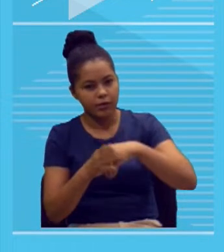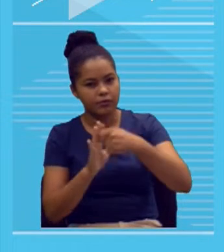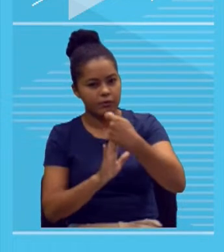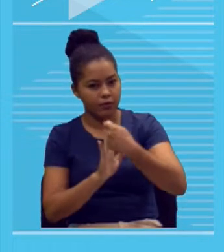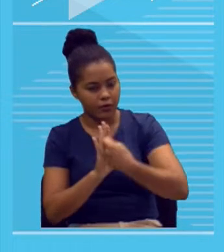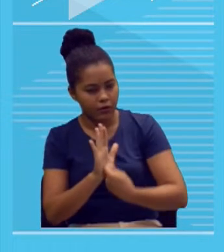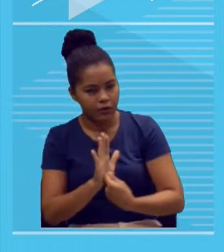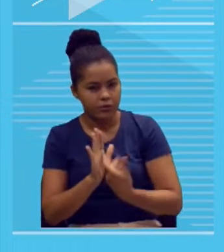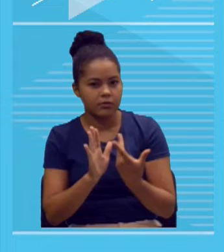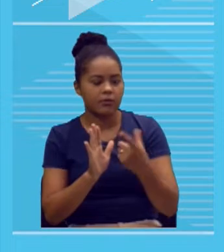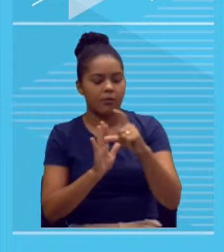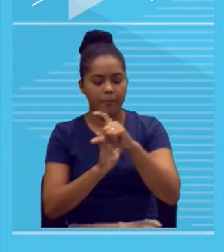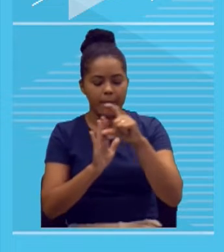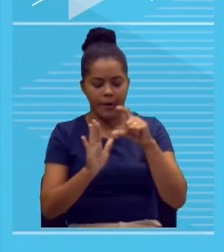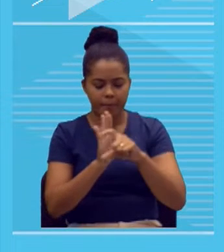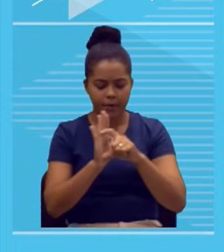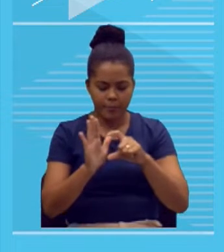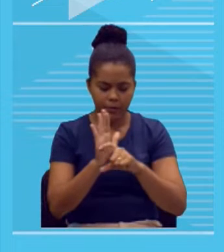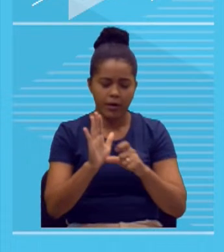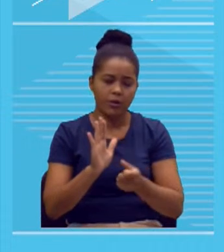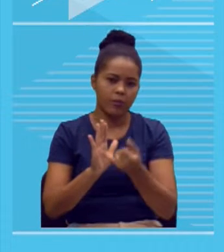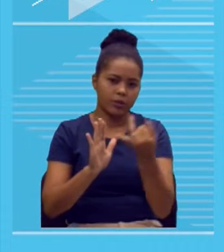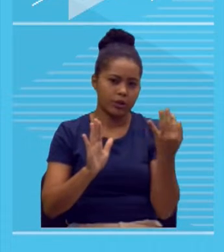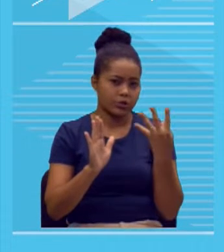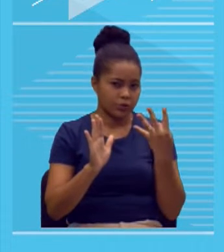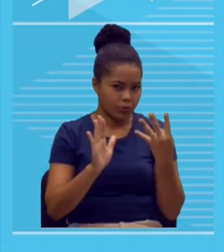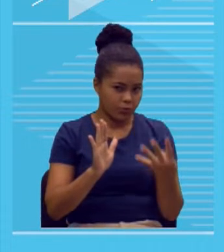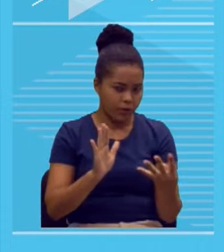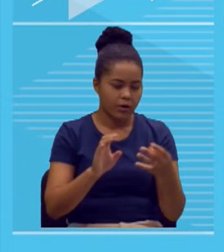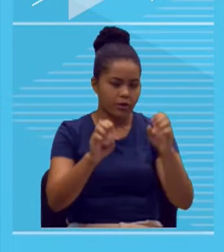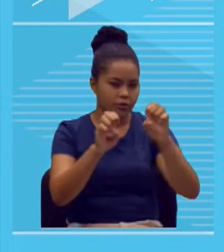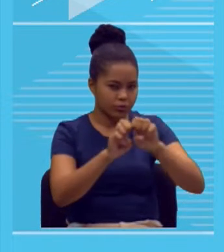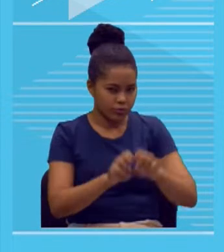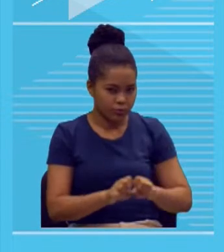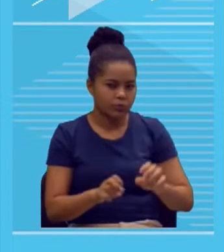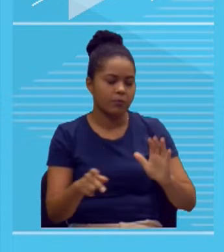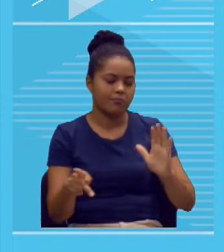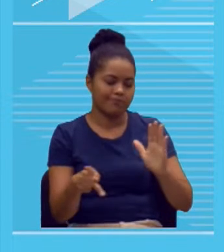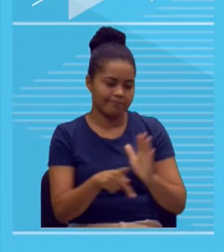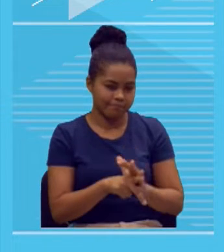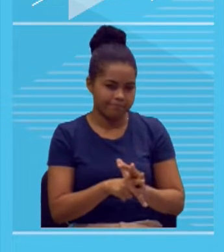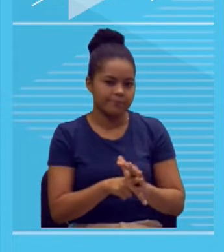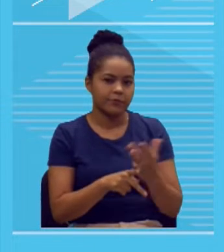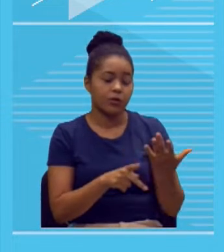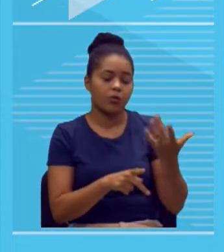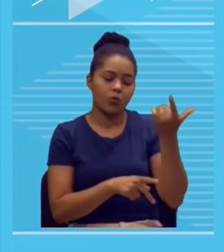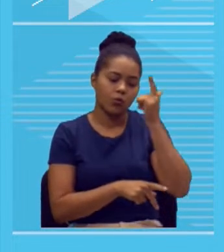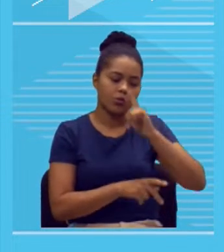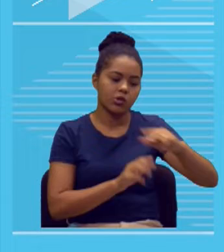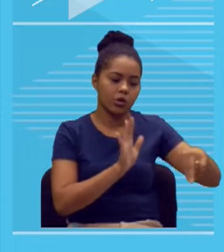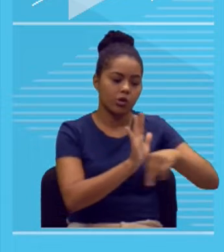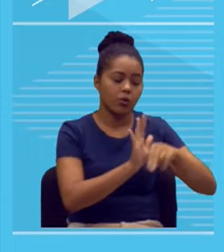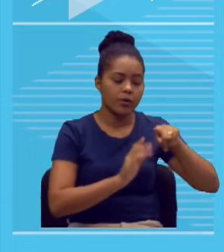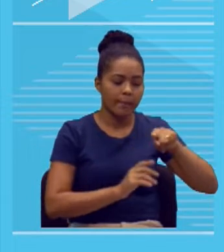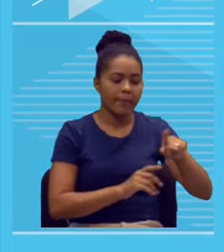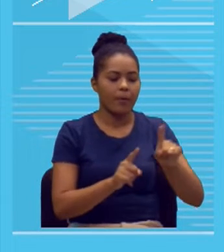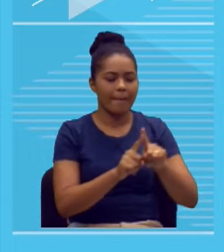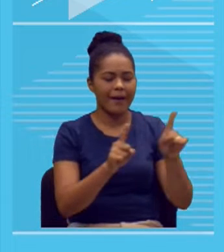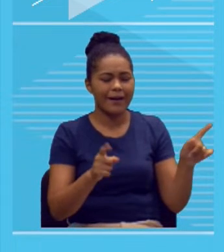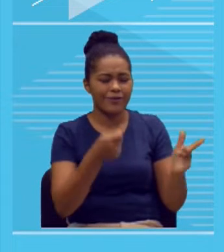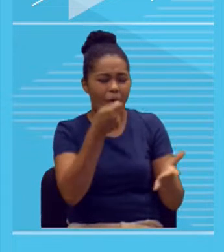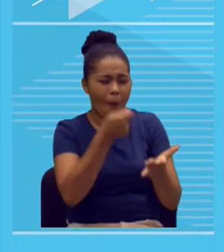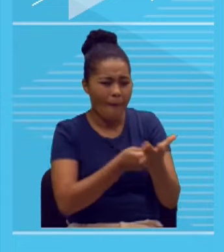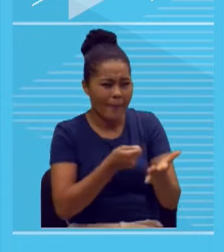observar todos os textos de nota mil, eles têm essa estrutura. Repito, não é que a dissertação escolar tenha que ter 30